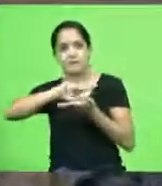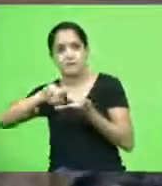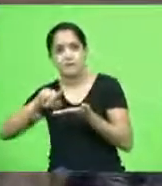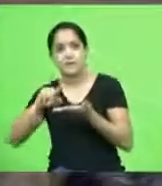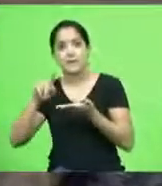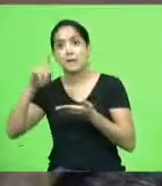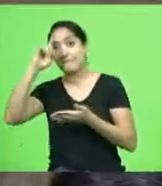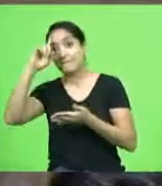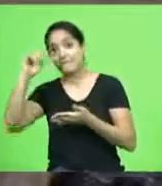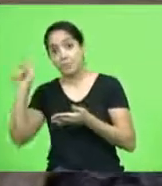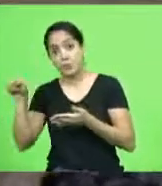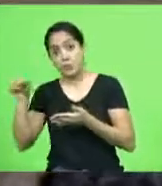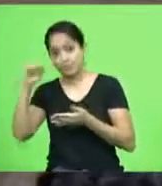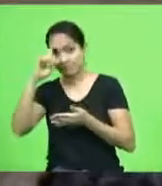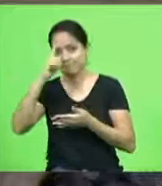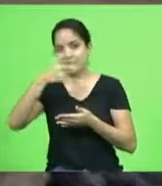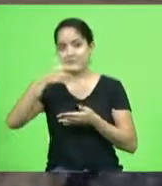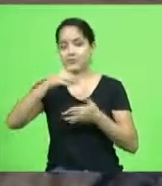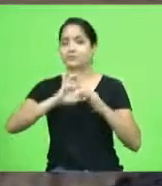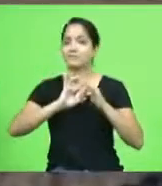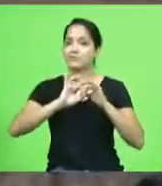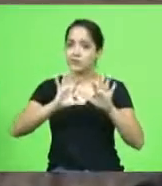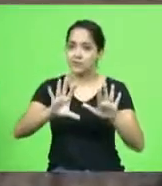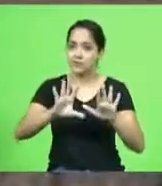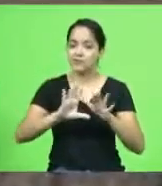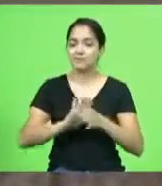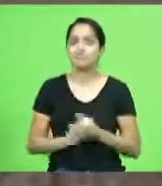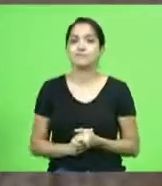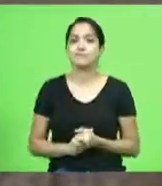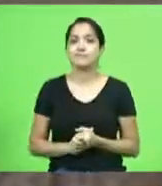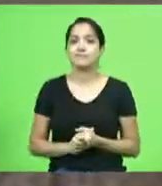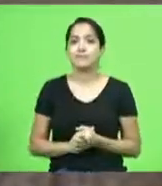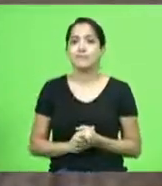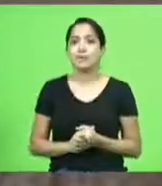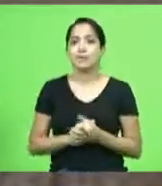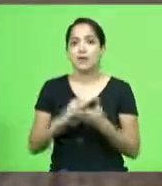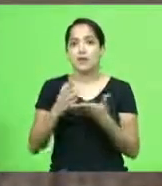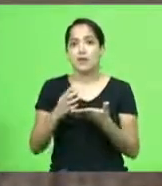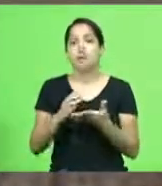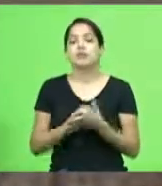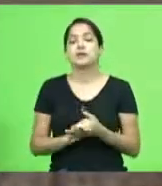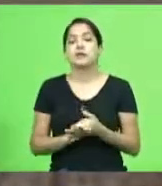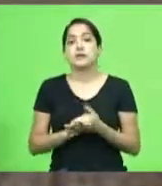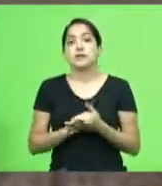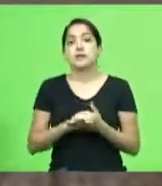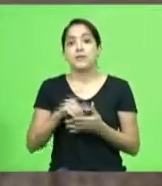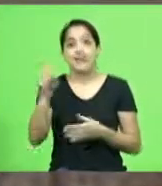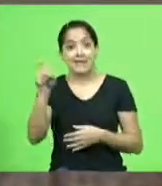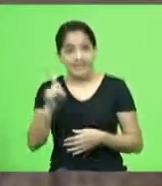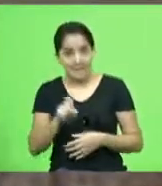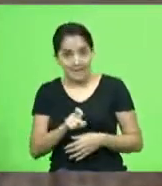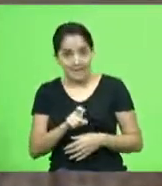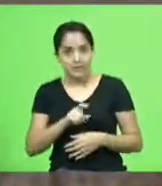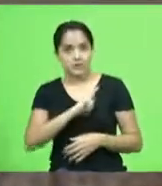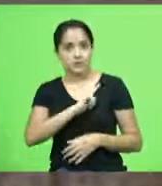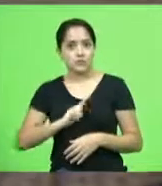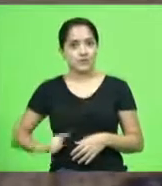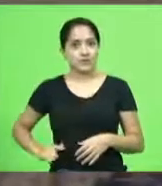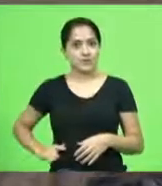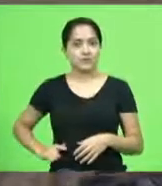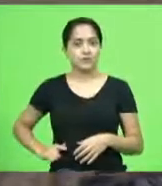fez soltou o Eduardo Azeredo ex-governador de Minas Gerais